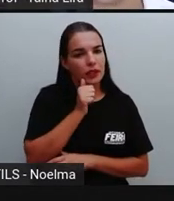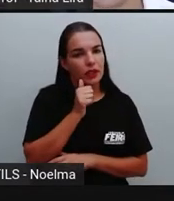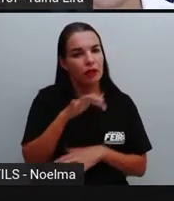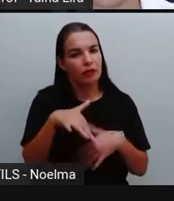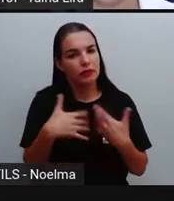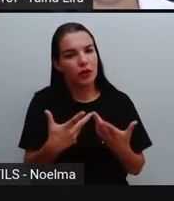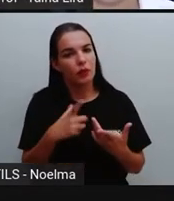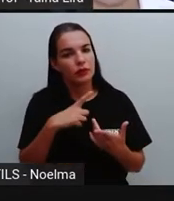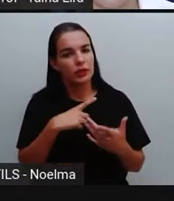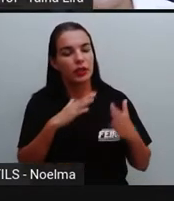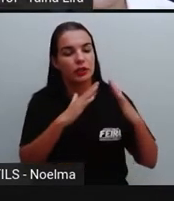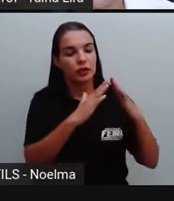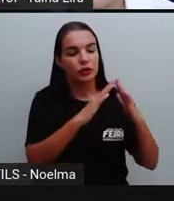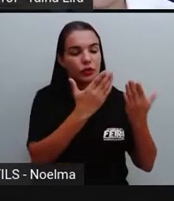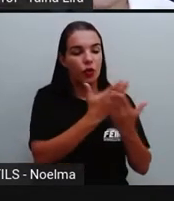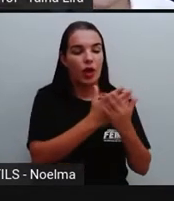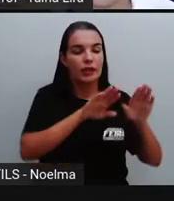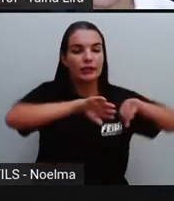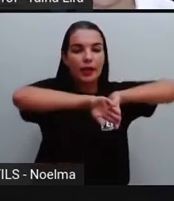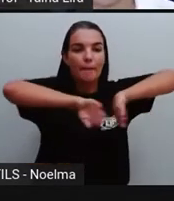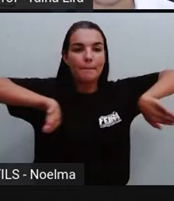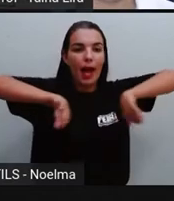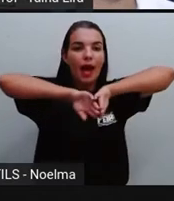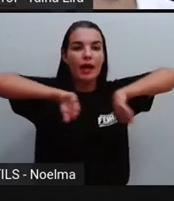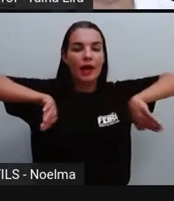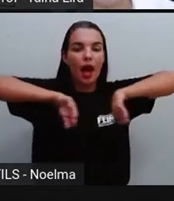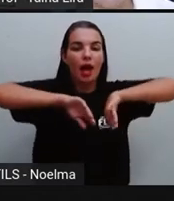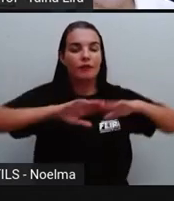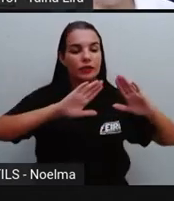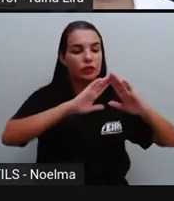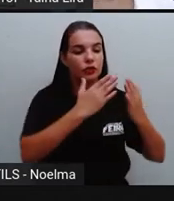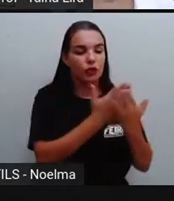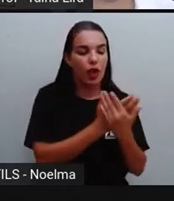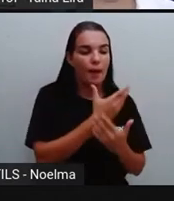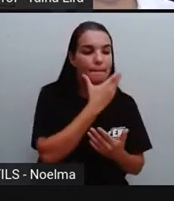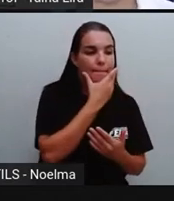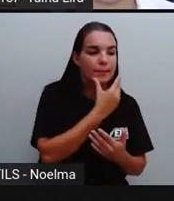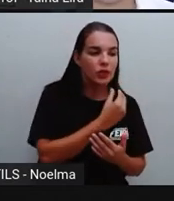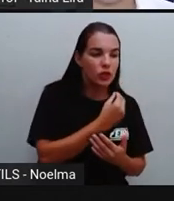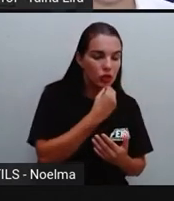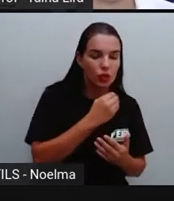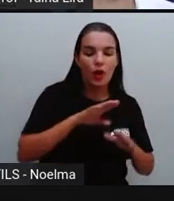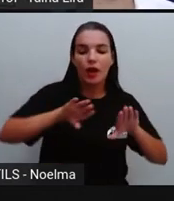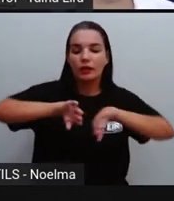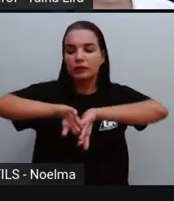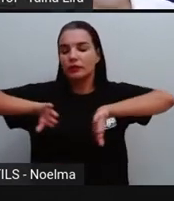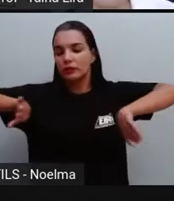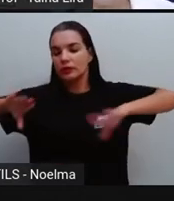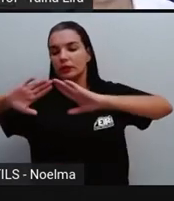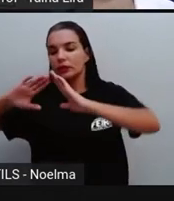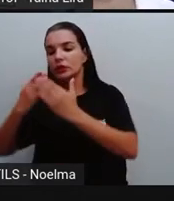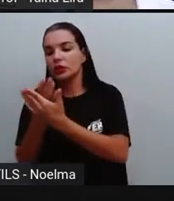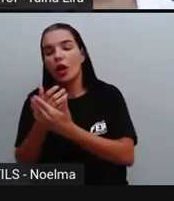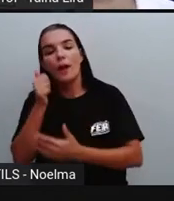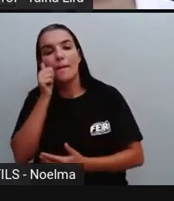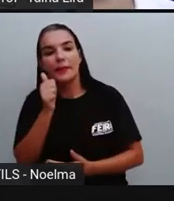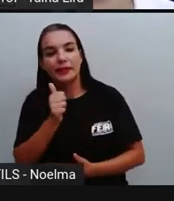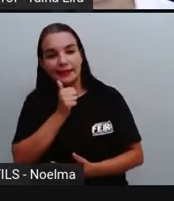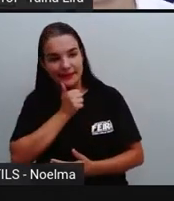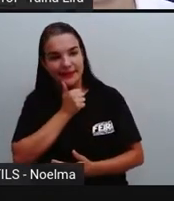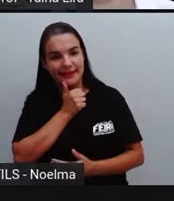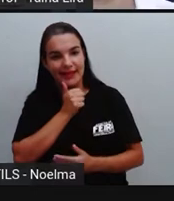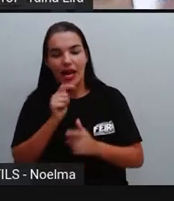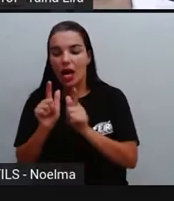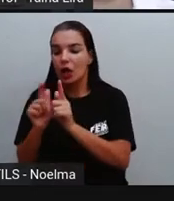que tinha escola assim, né, que só estudava meninas, escola, né, que só estudava meninos, na